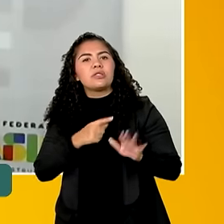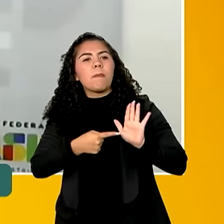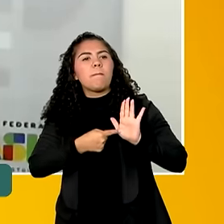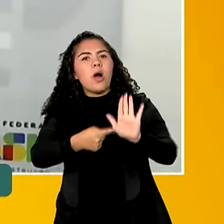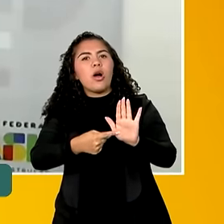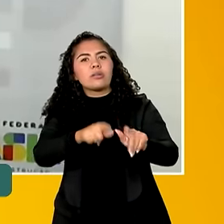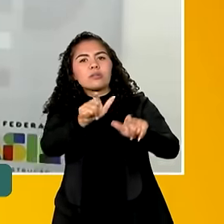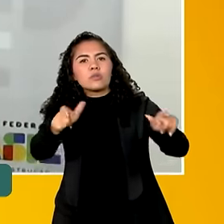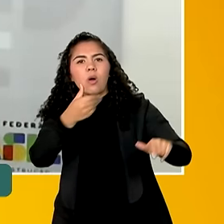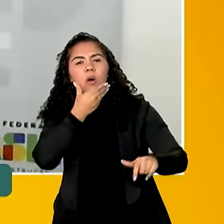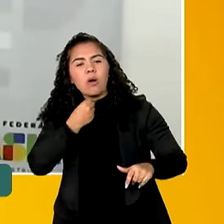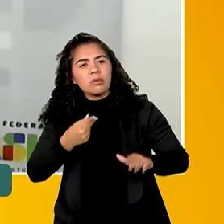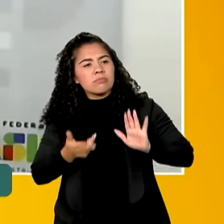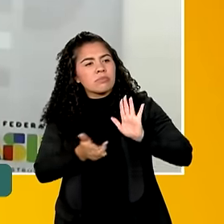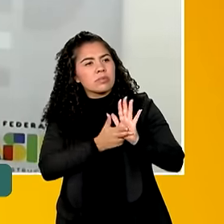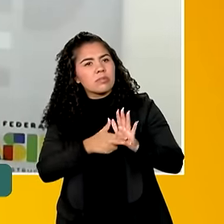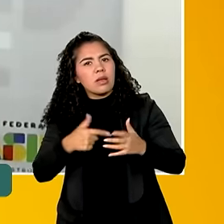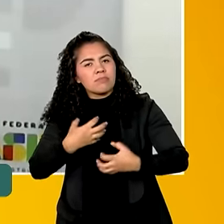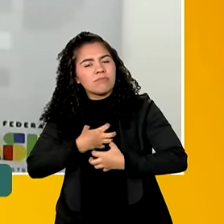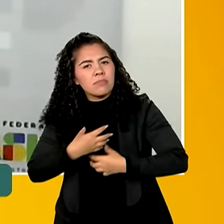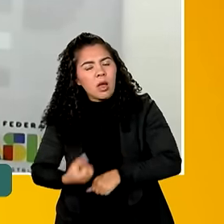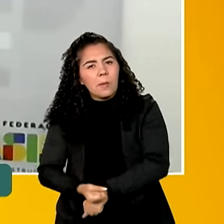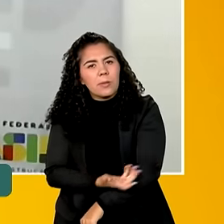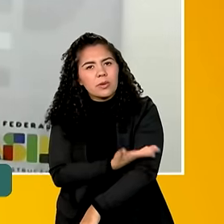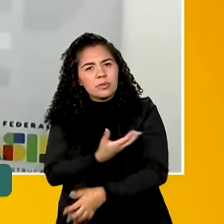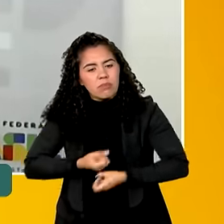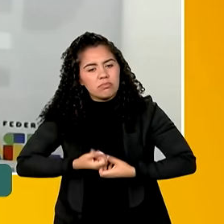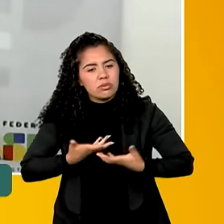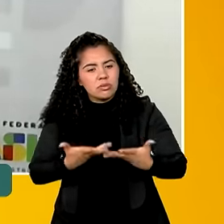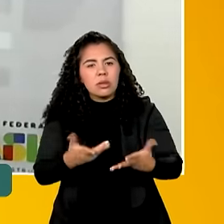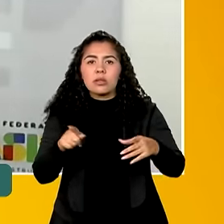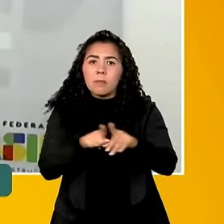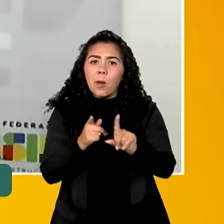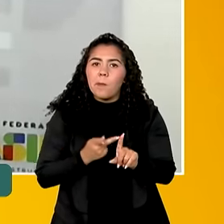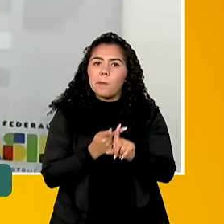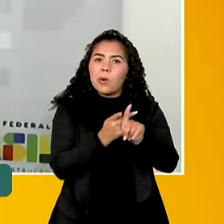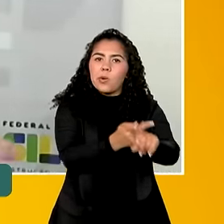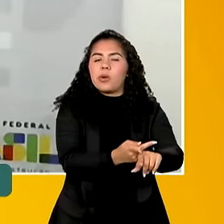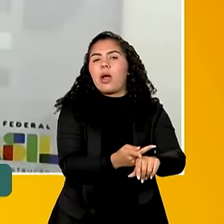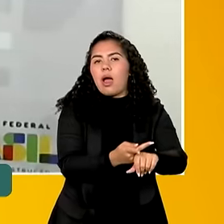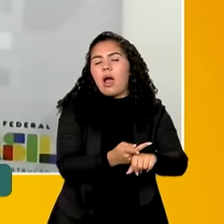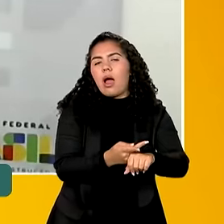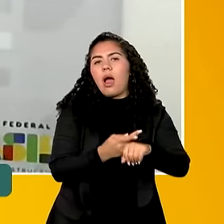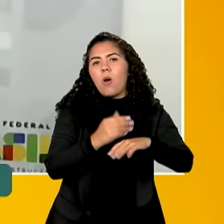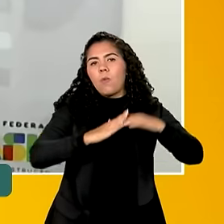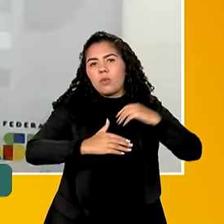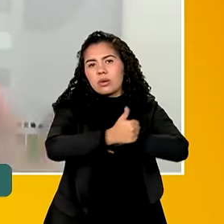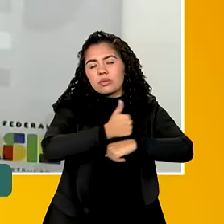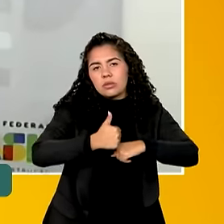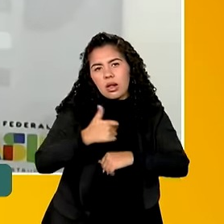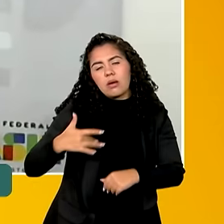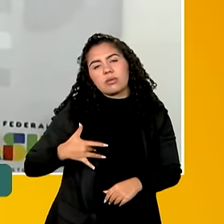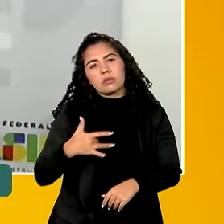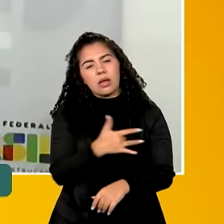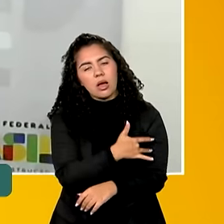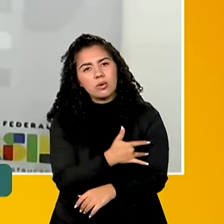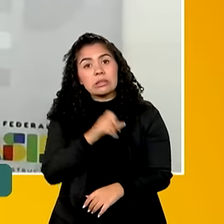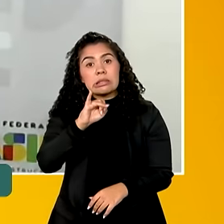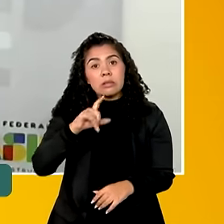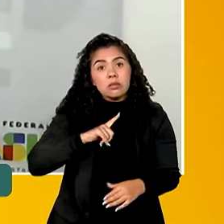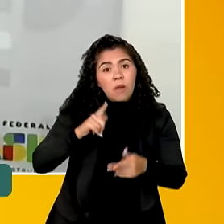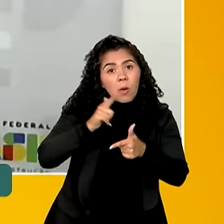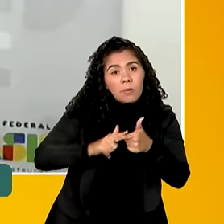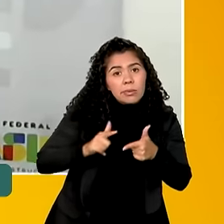as suas emoções e procurar também um profissional de saúde quando tiver em algum sofrimento psíquico,